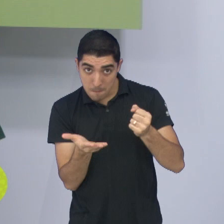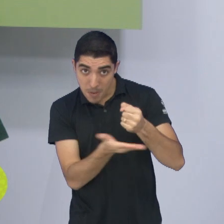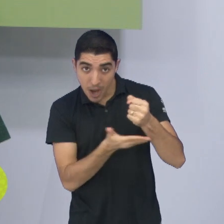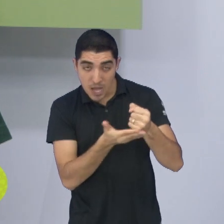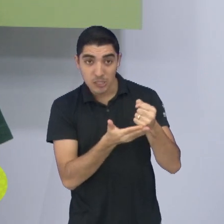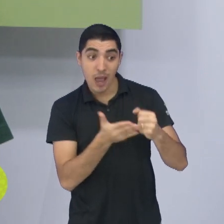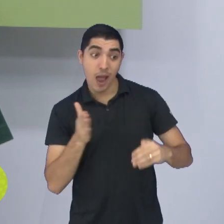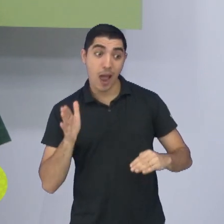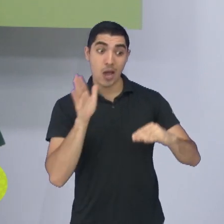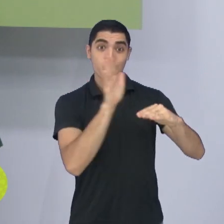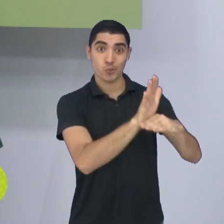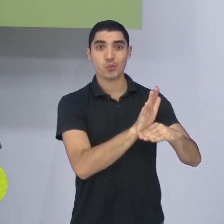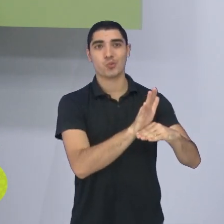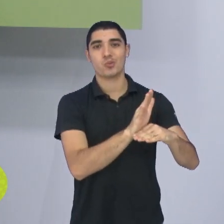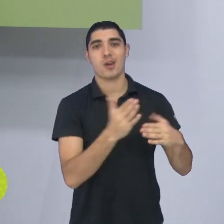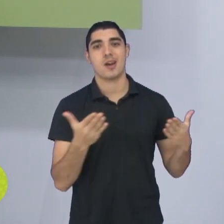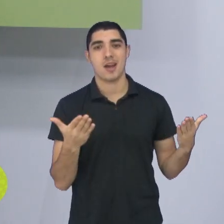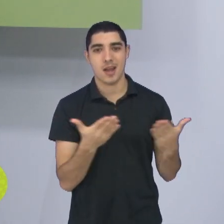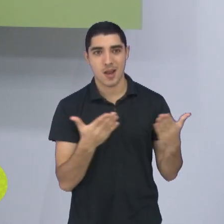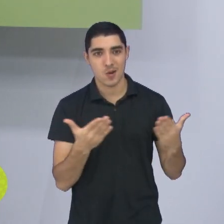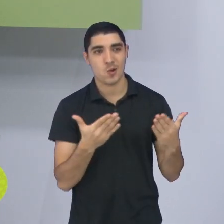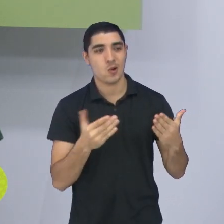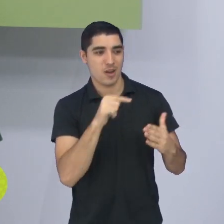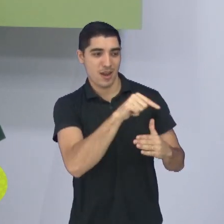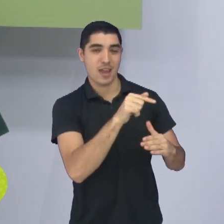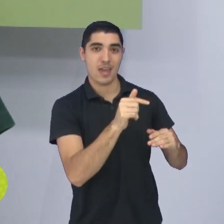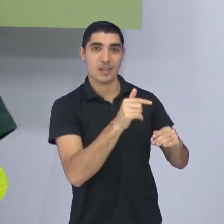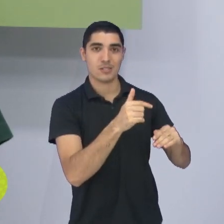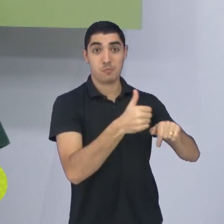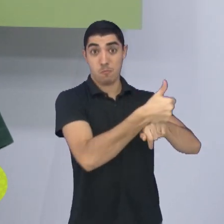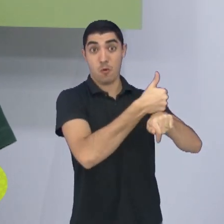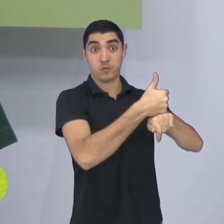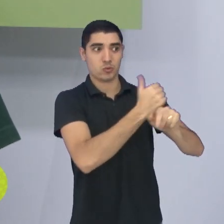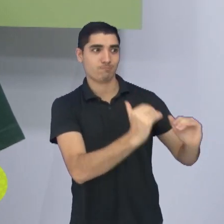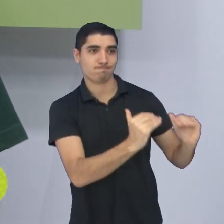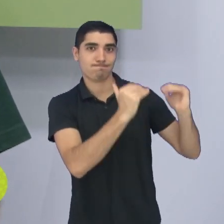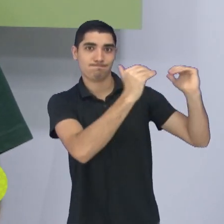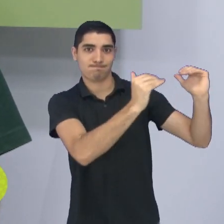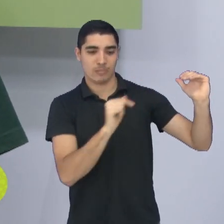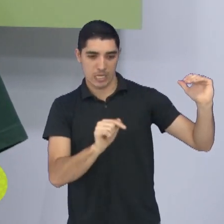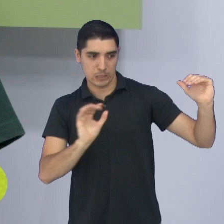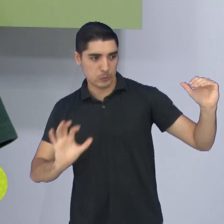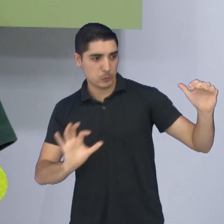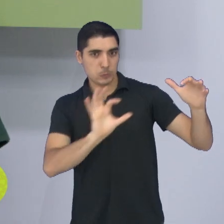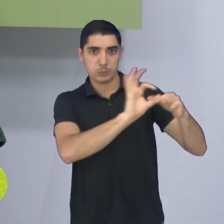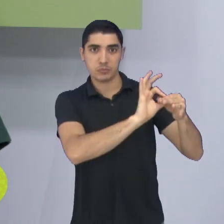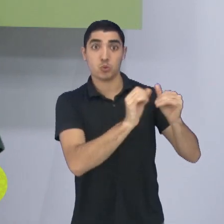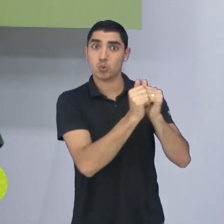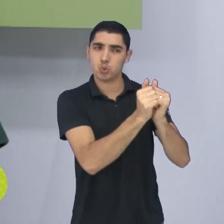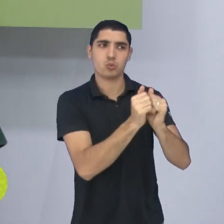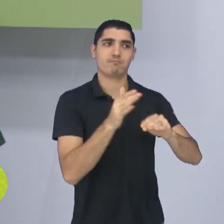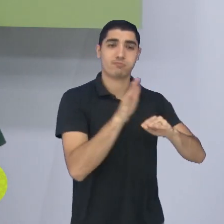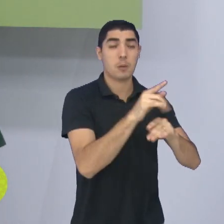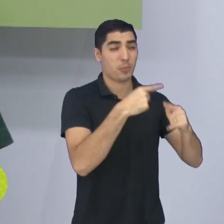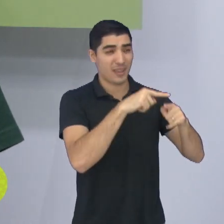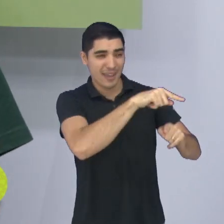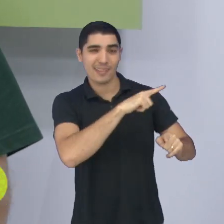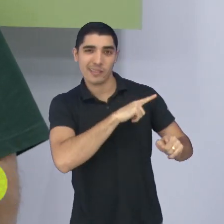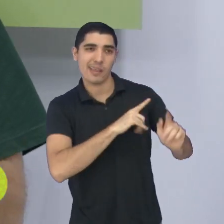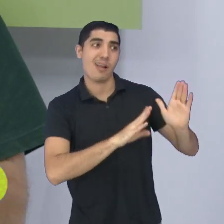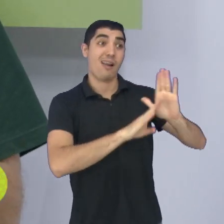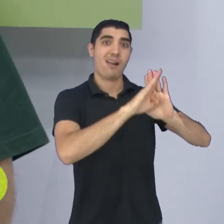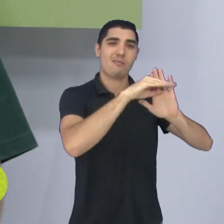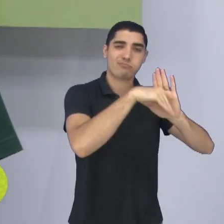reforçar esse time do adulto do São José aí que está sofrendo altos e baixos na